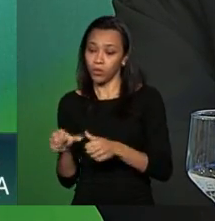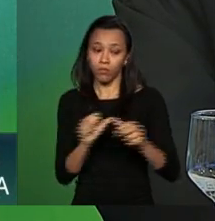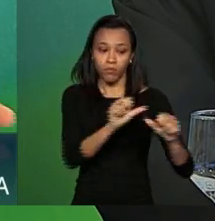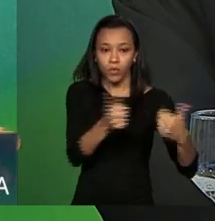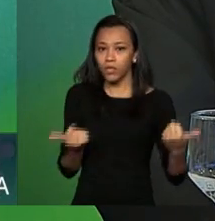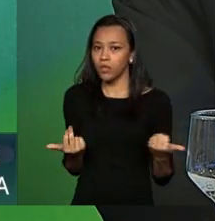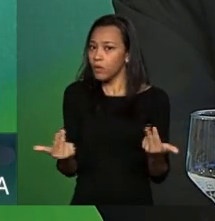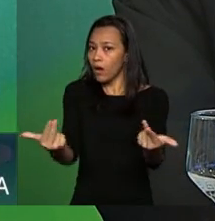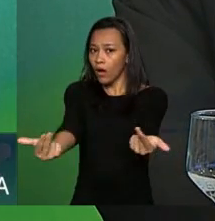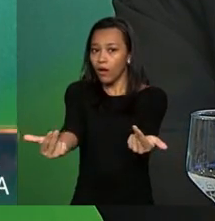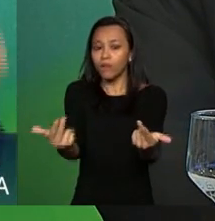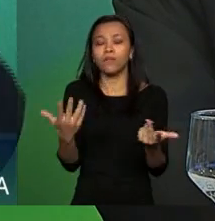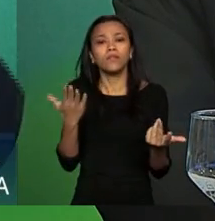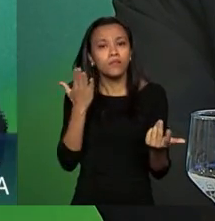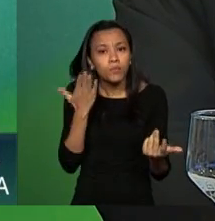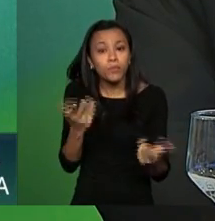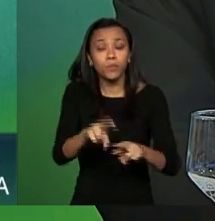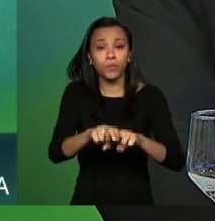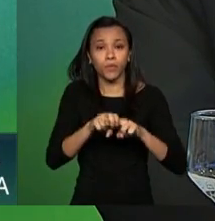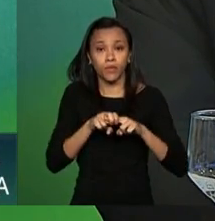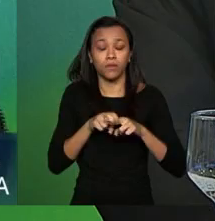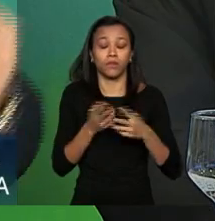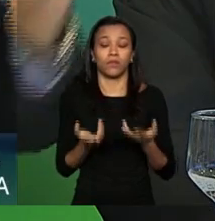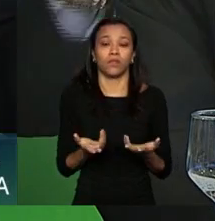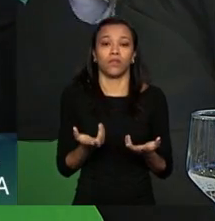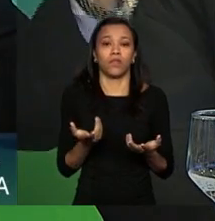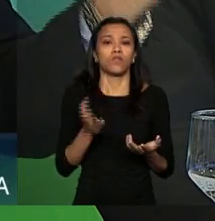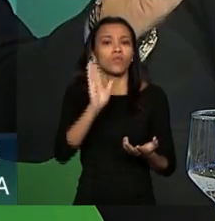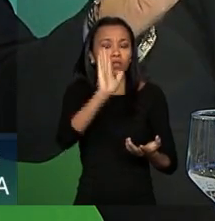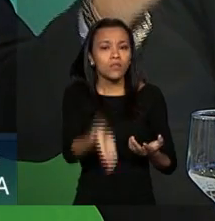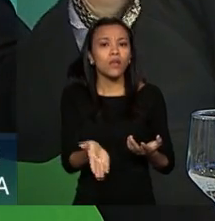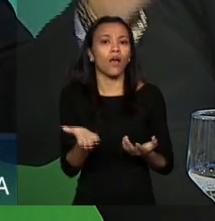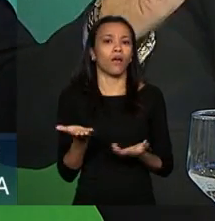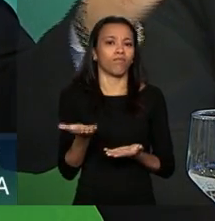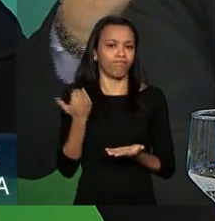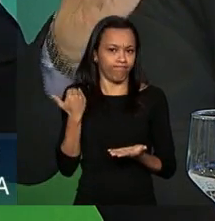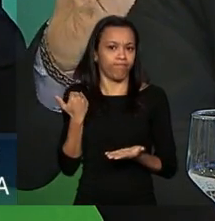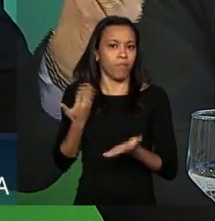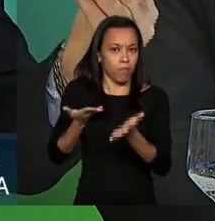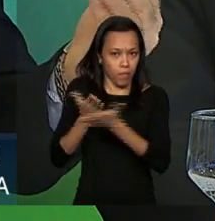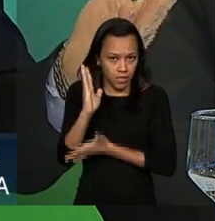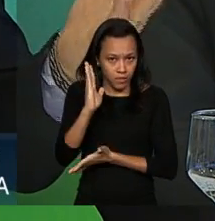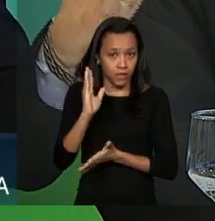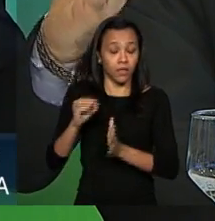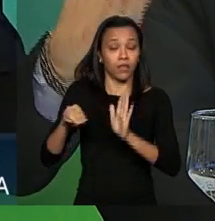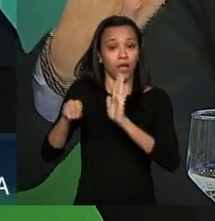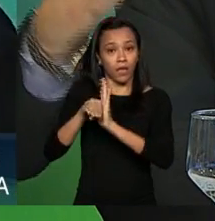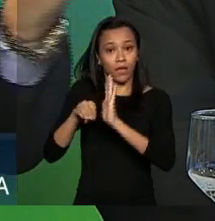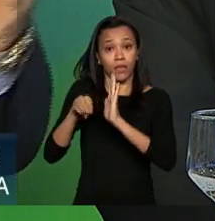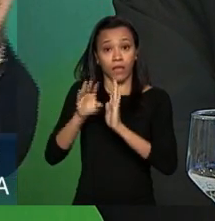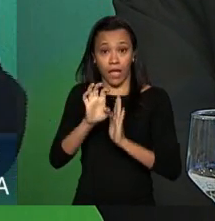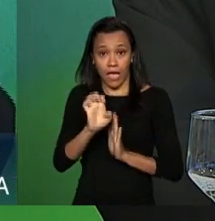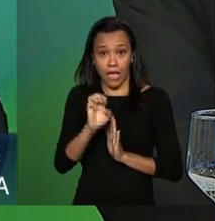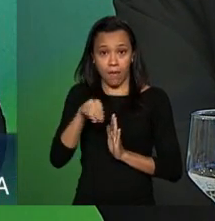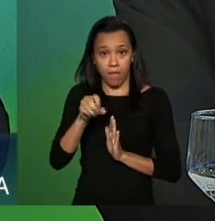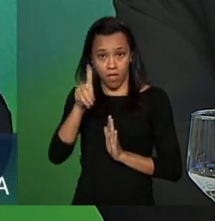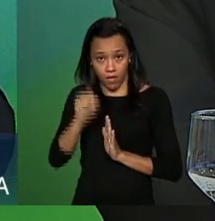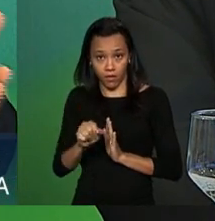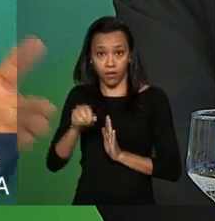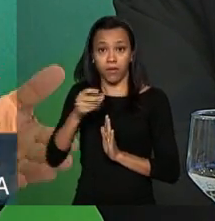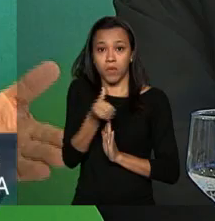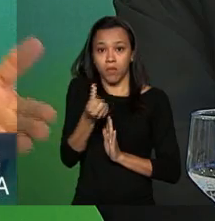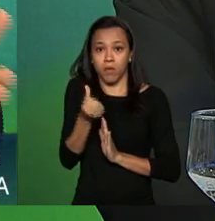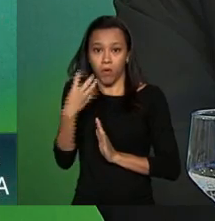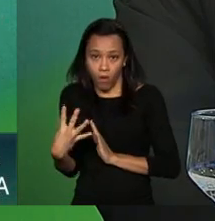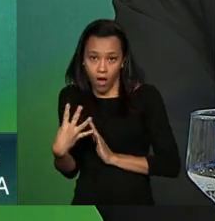fórum é como essas regras evoluem por hora do que foi aprovado na emenda da M64 nós com a medida provisória